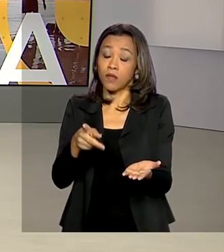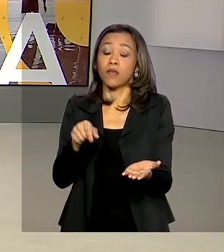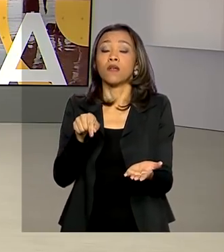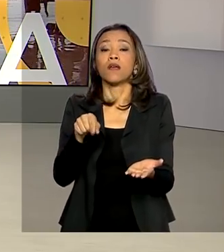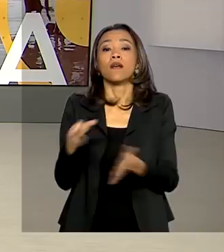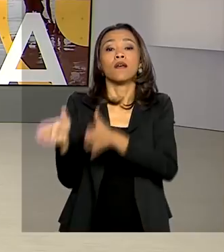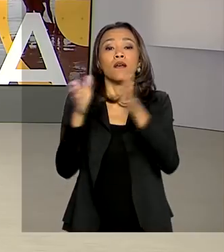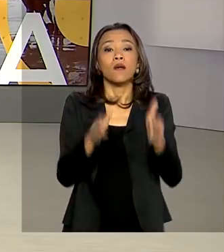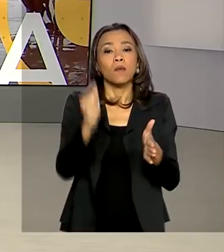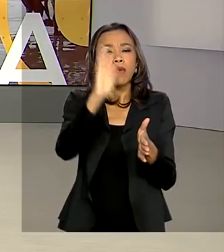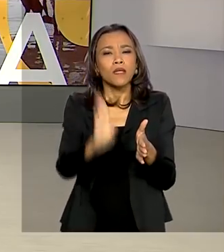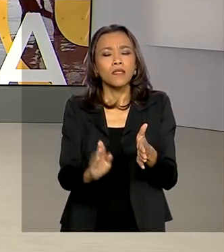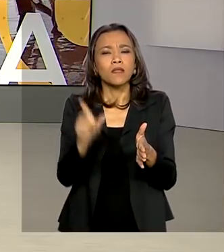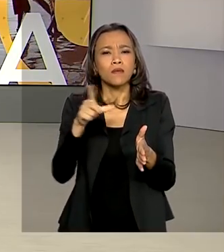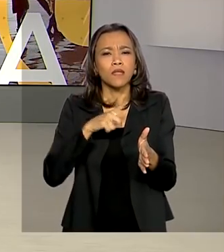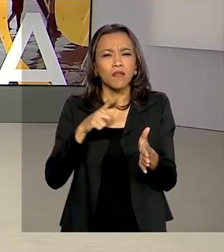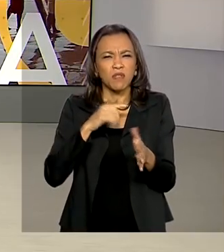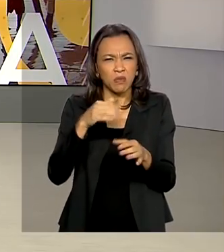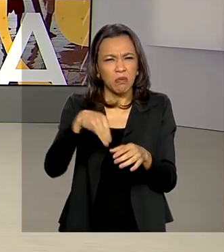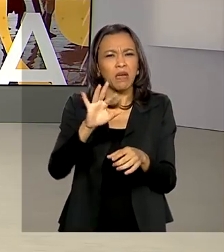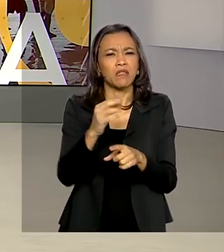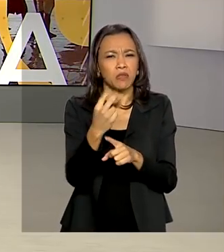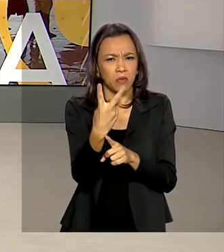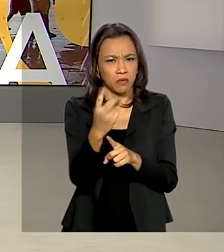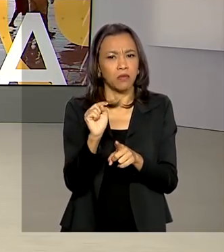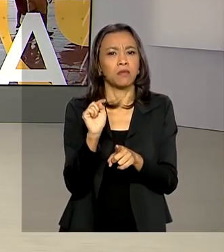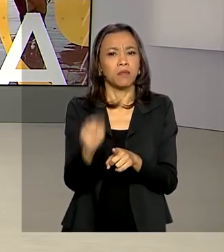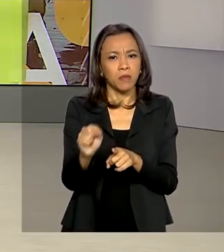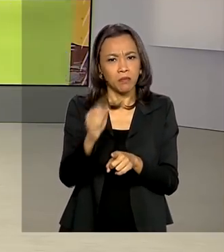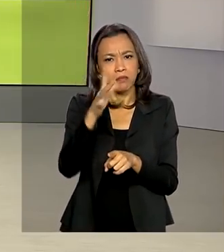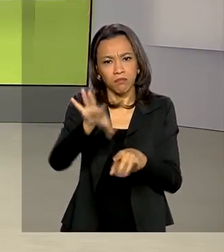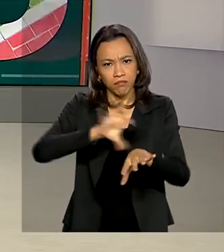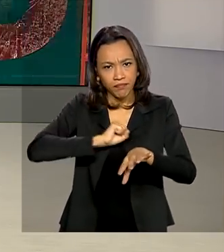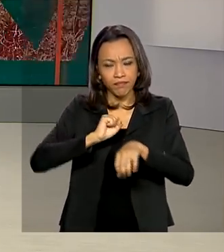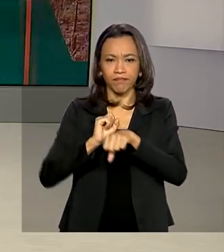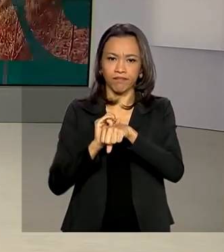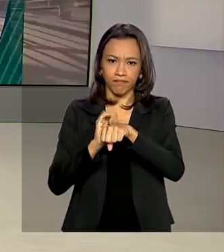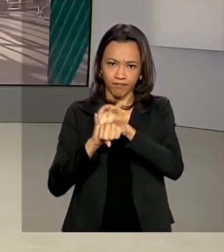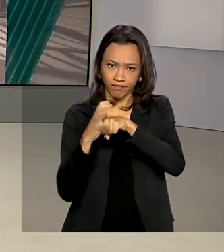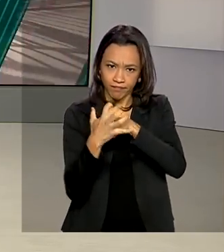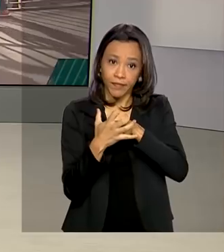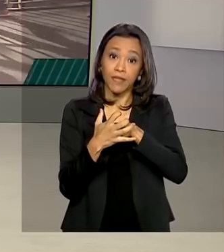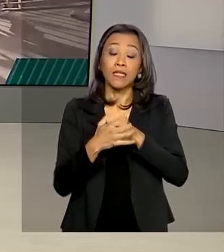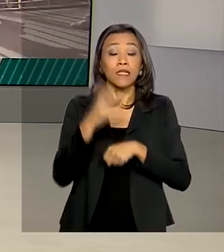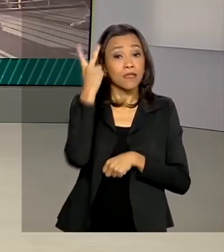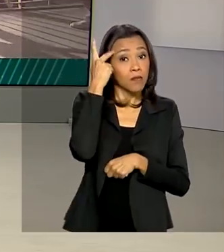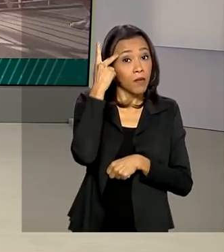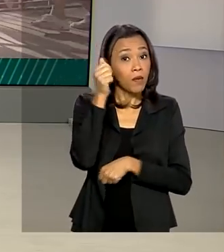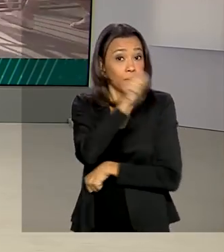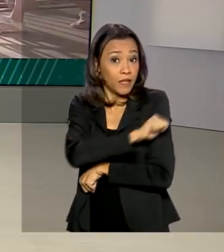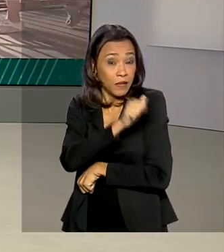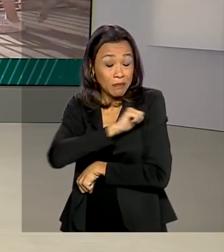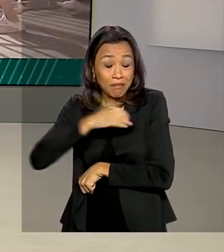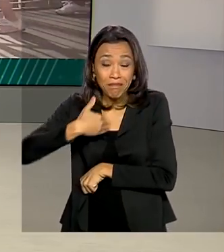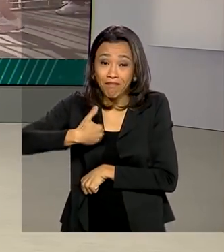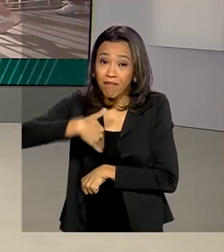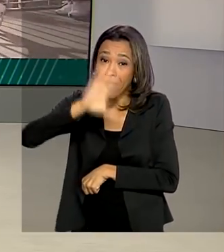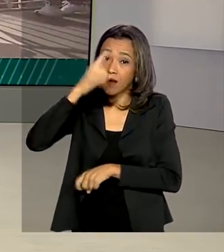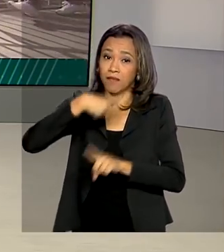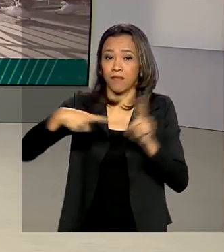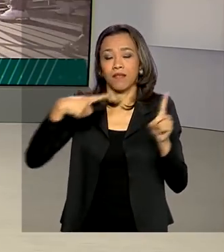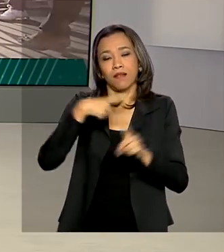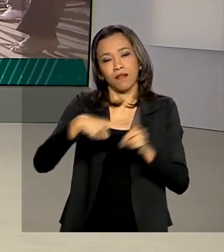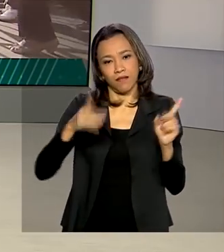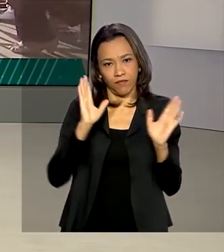ultrapassou a marca dos 2 mil casos confirmados de Covid-19. São Paulo e Rio de Janeiro concentram mais da metade das